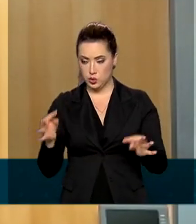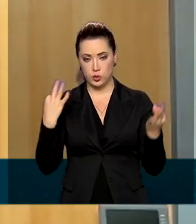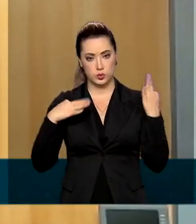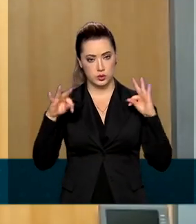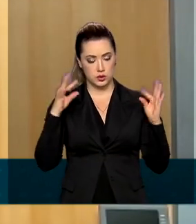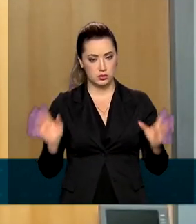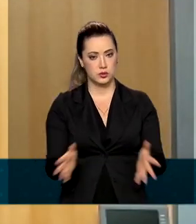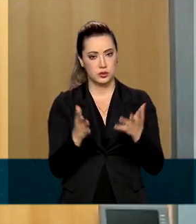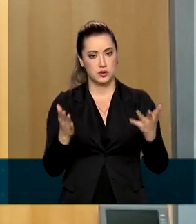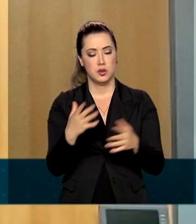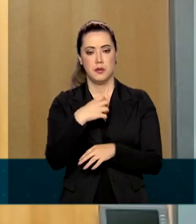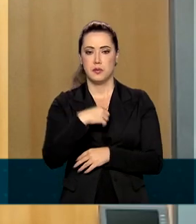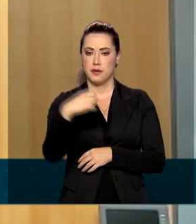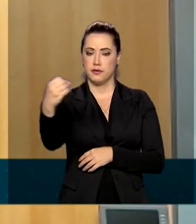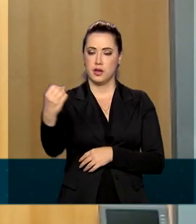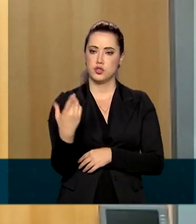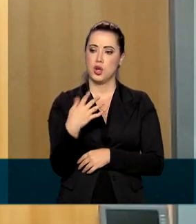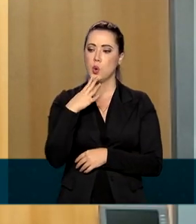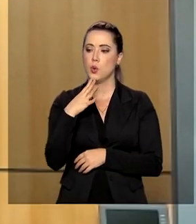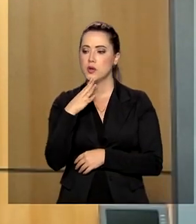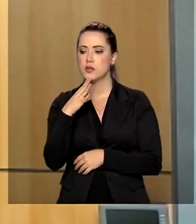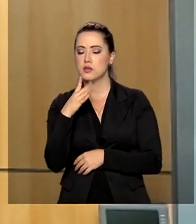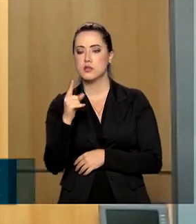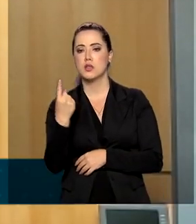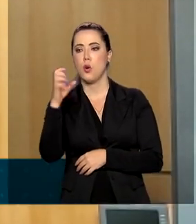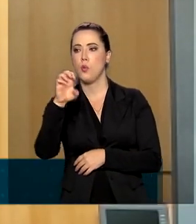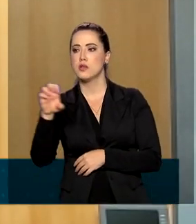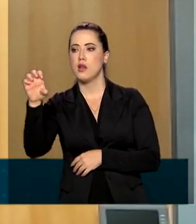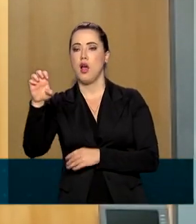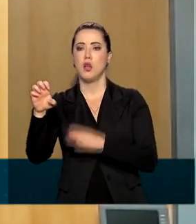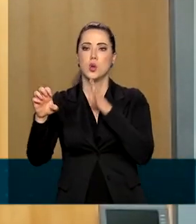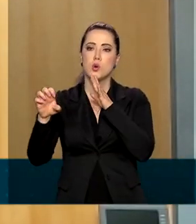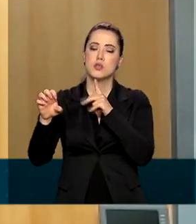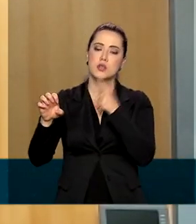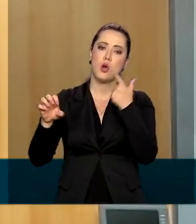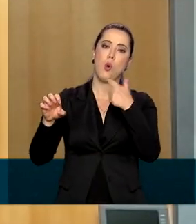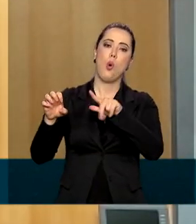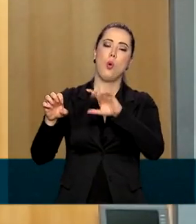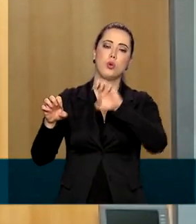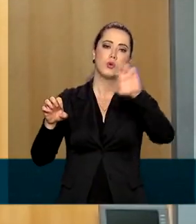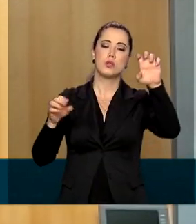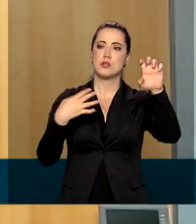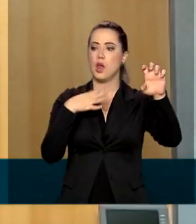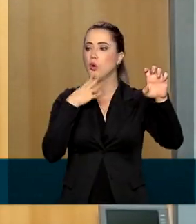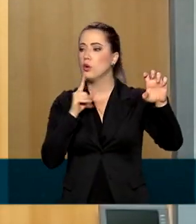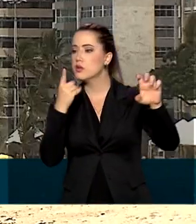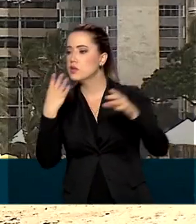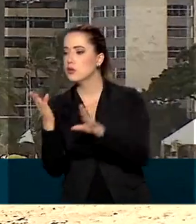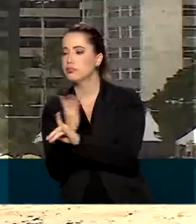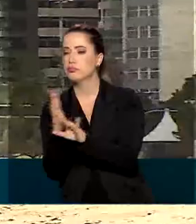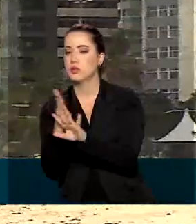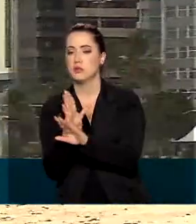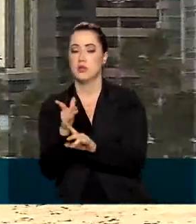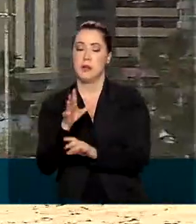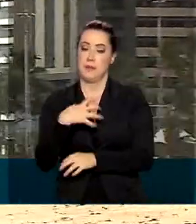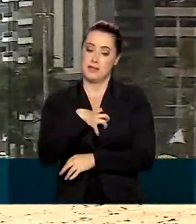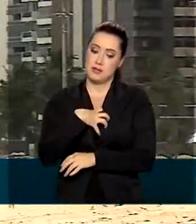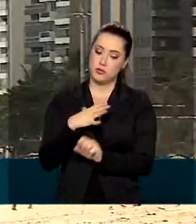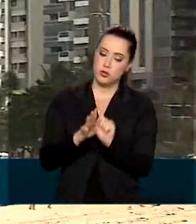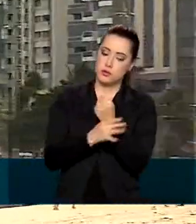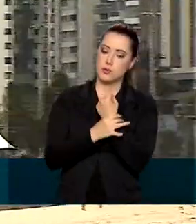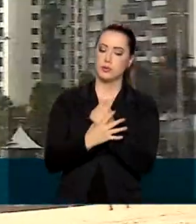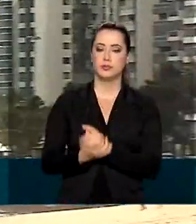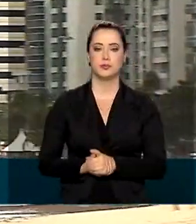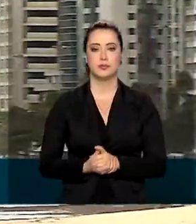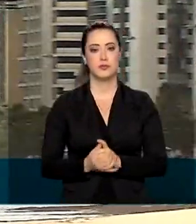nosso país, para viajar entre um estado e outro, para viajar em torno da sua própria cidade, com segurança sanitária. O interessado em obter